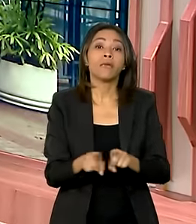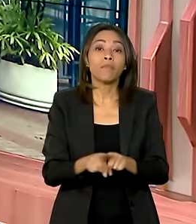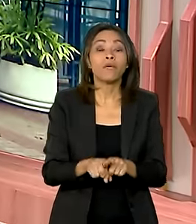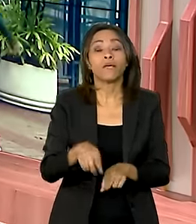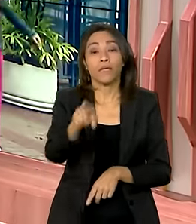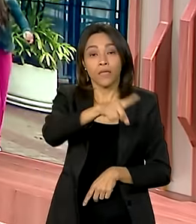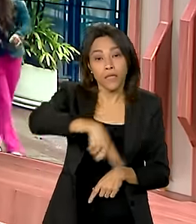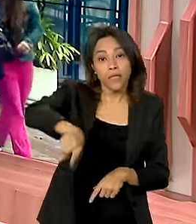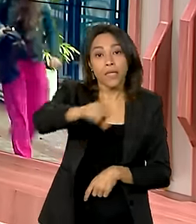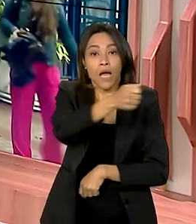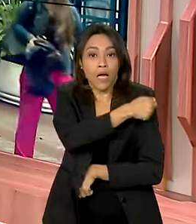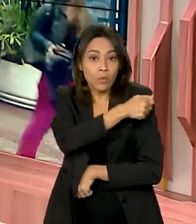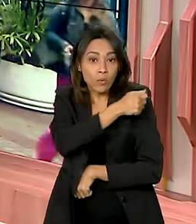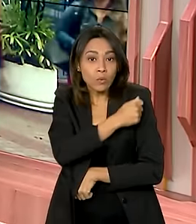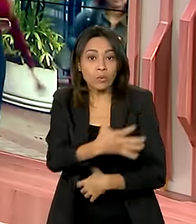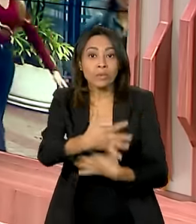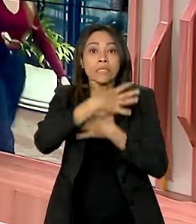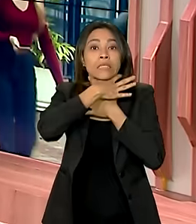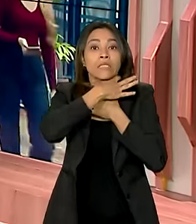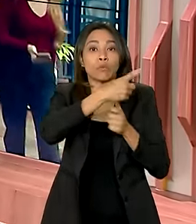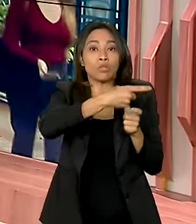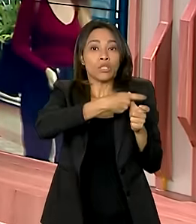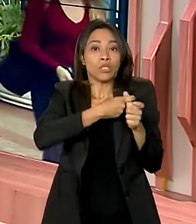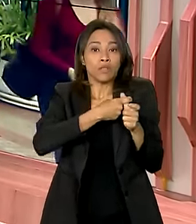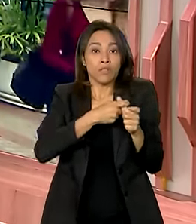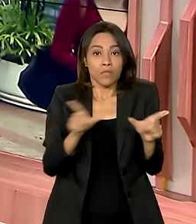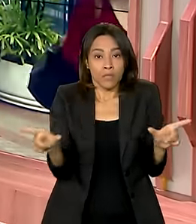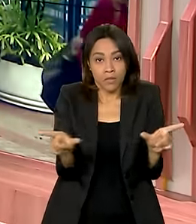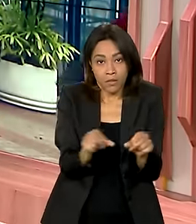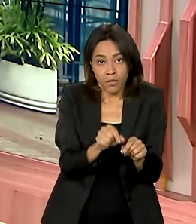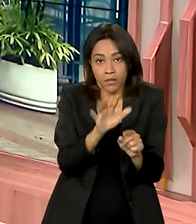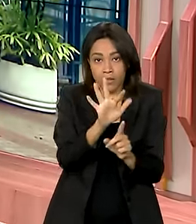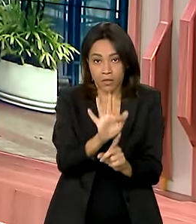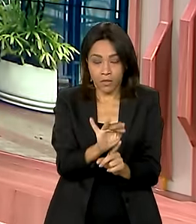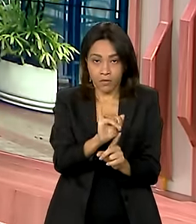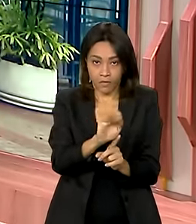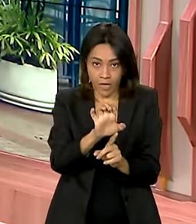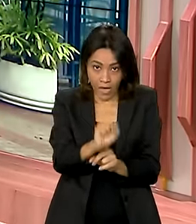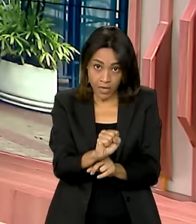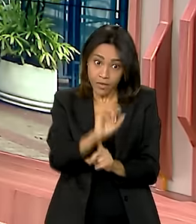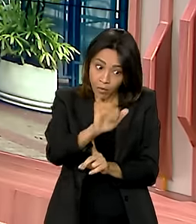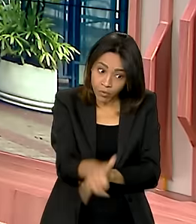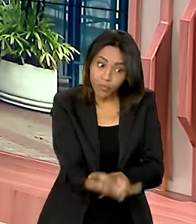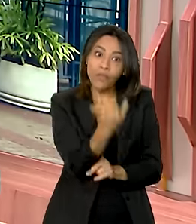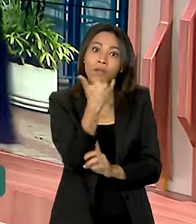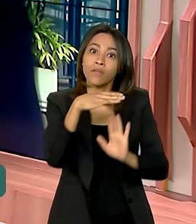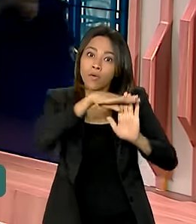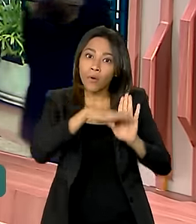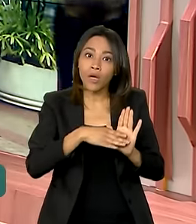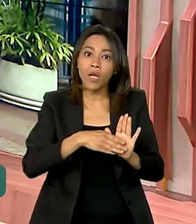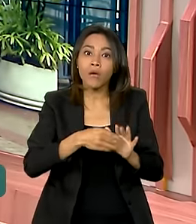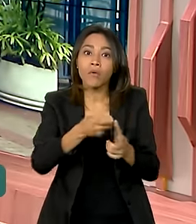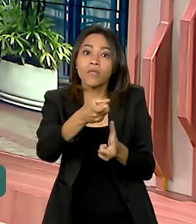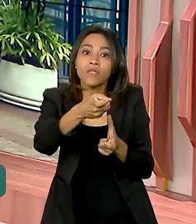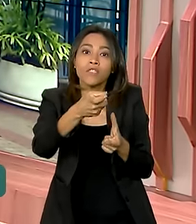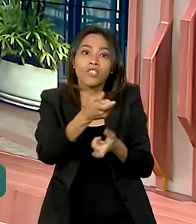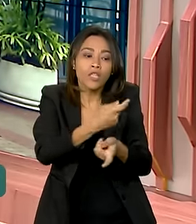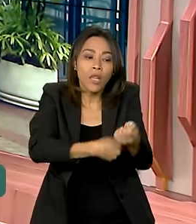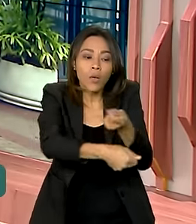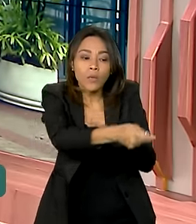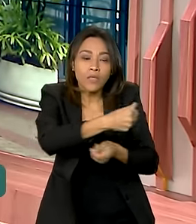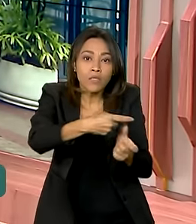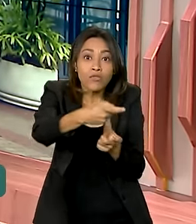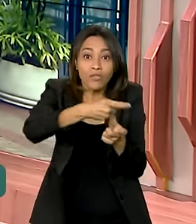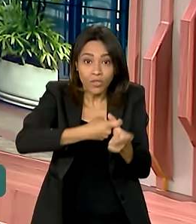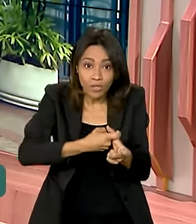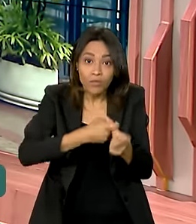dívida com o Fundo de Financiamento Estudantil estão aproveitando o programa de renegociação, Desenrola Fies. Muitos acordos